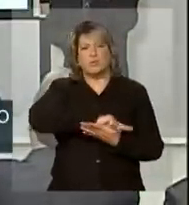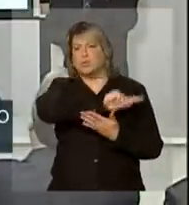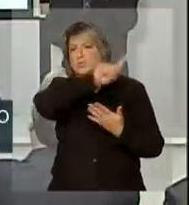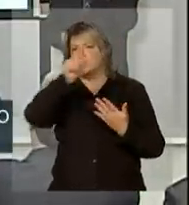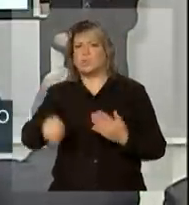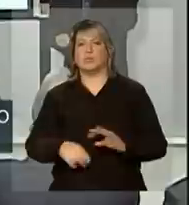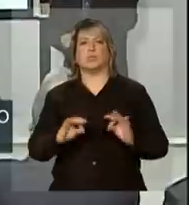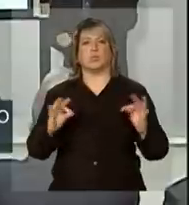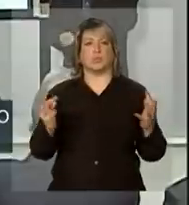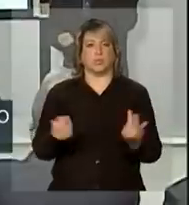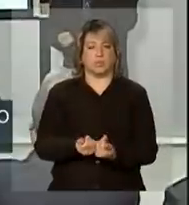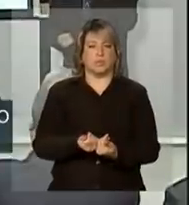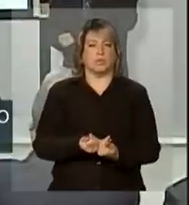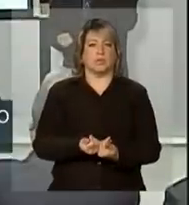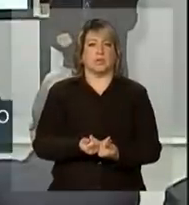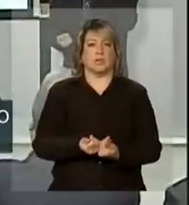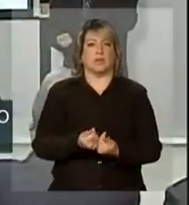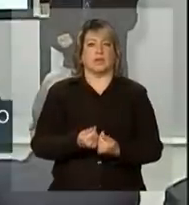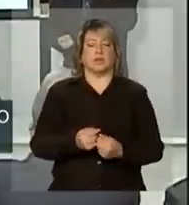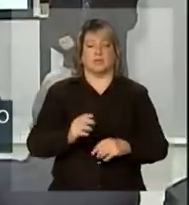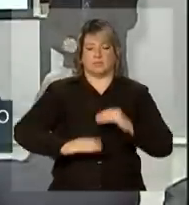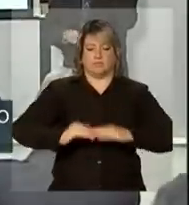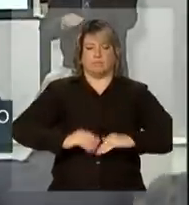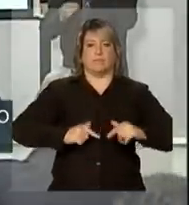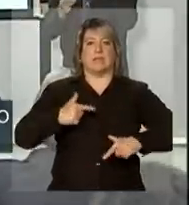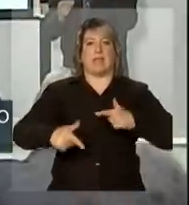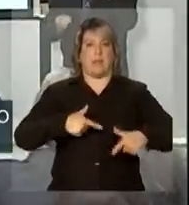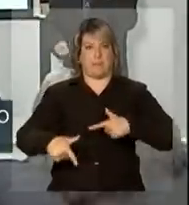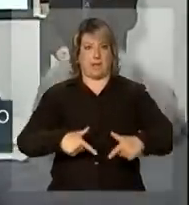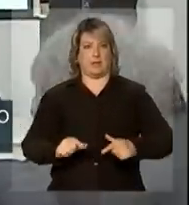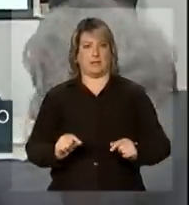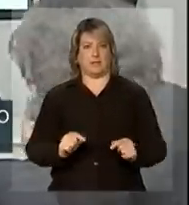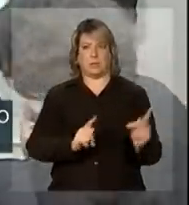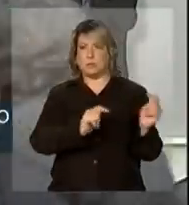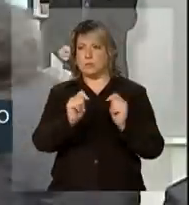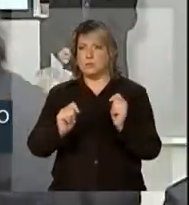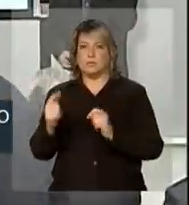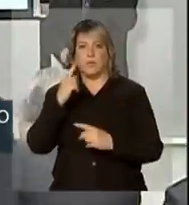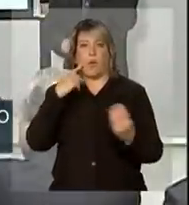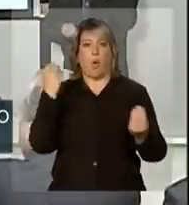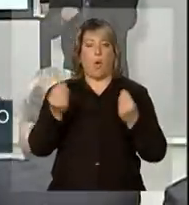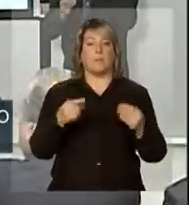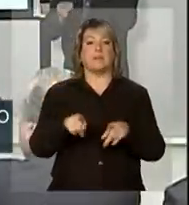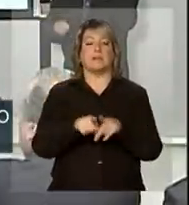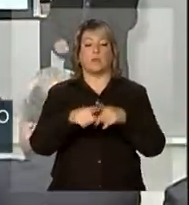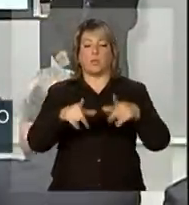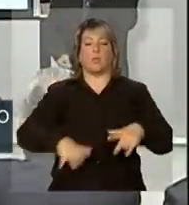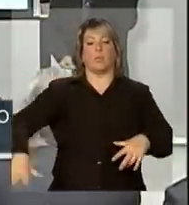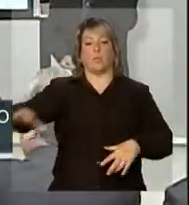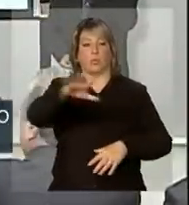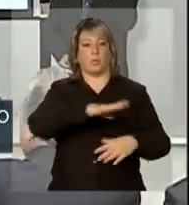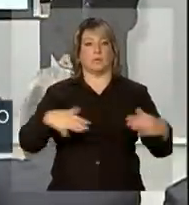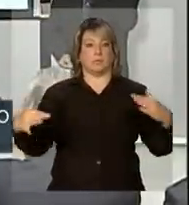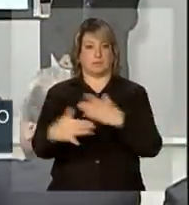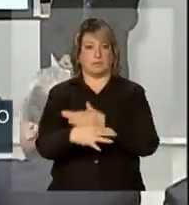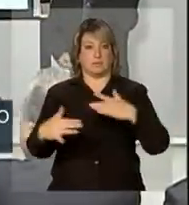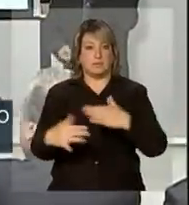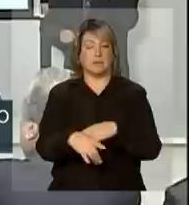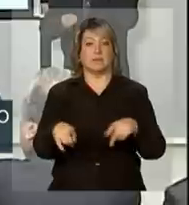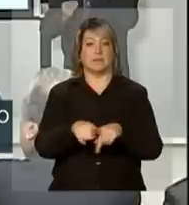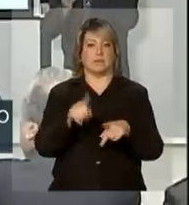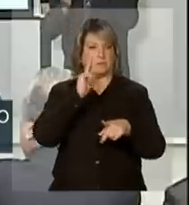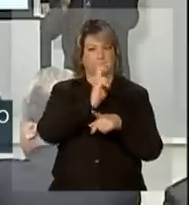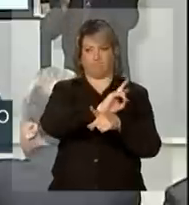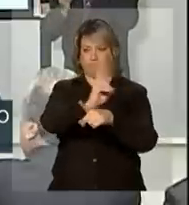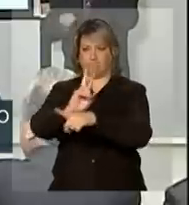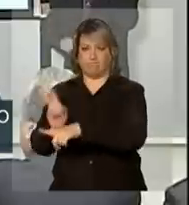de ferramentas de gestão. Ferramentas de controle da expansão urbana, ferramentas de monitoramento e alerta,